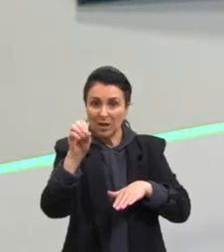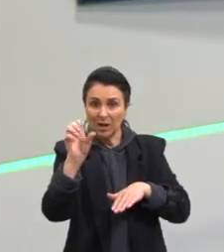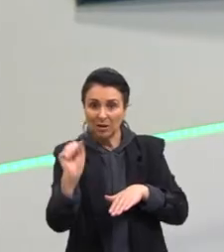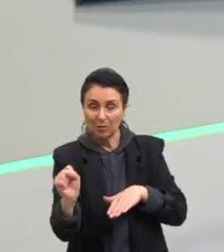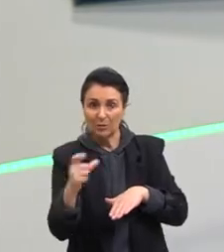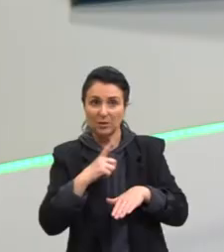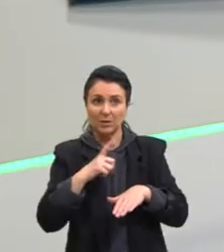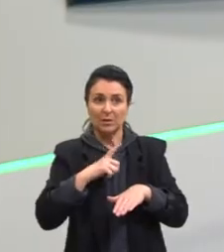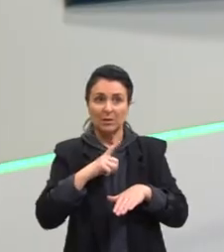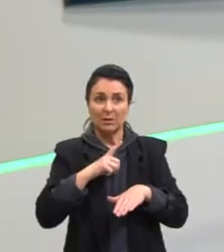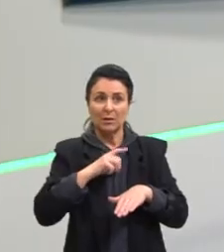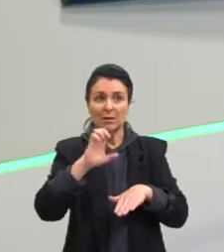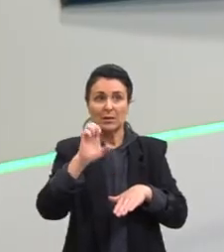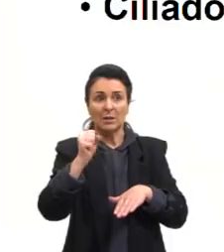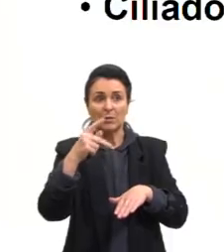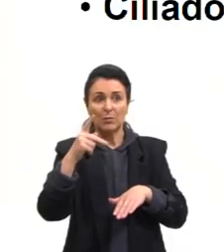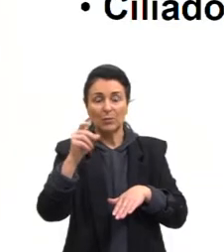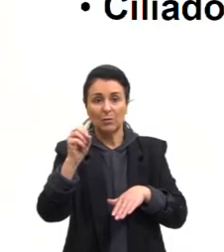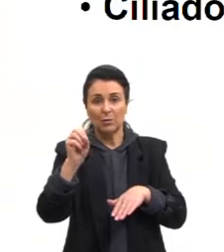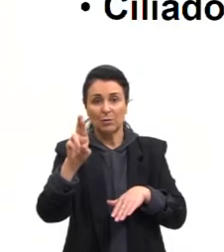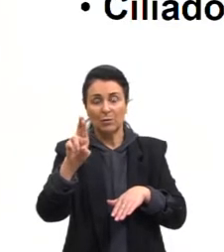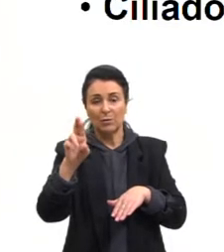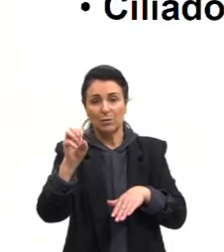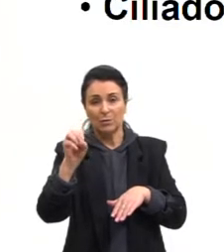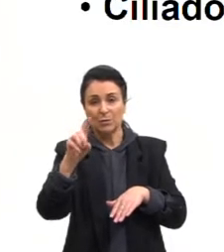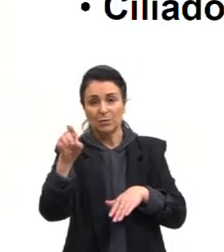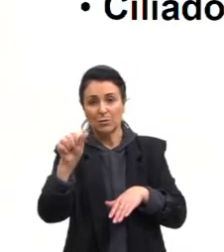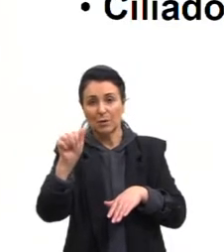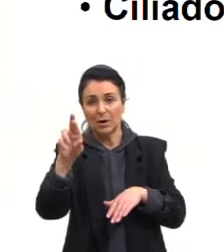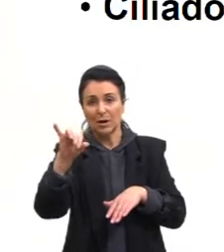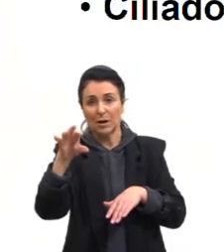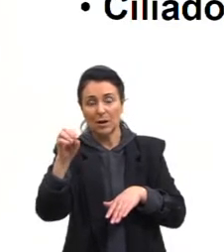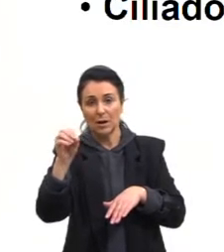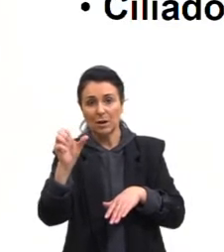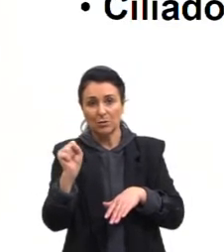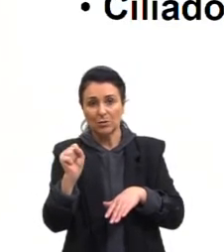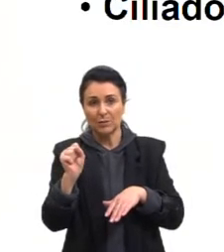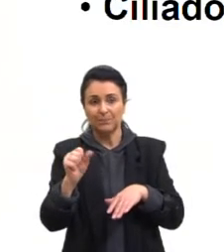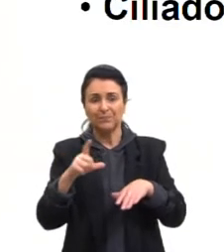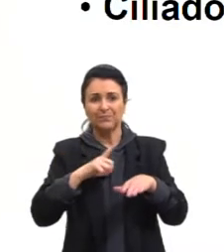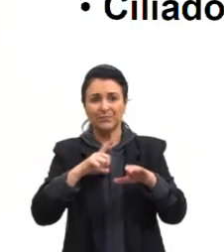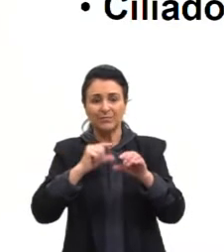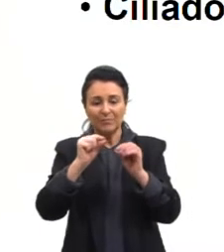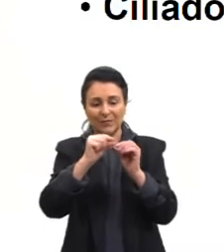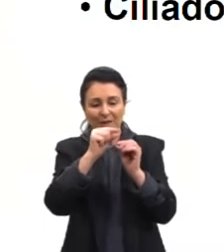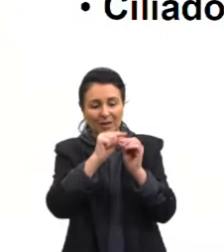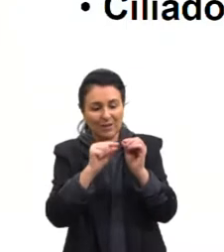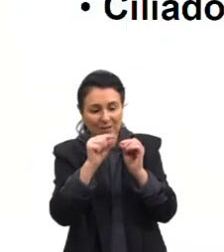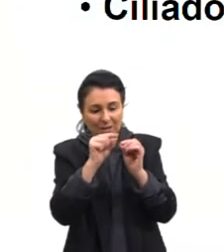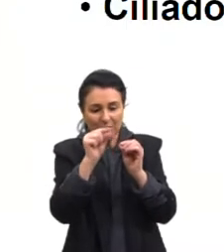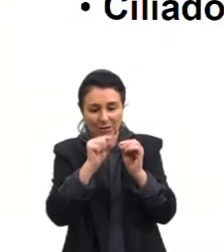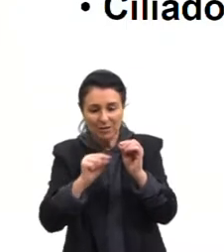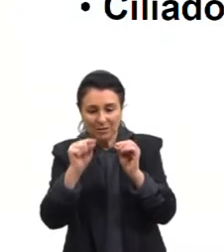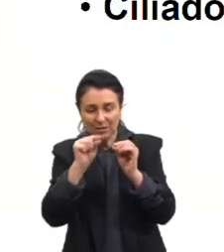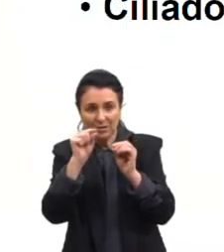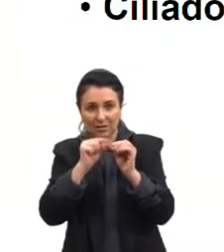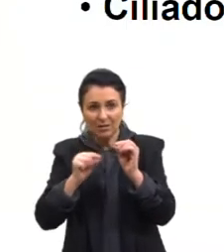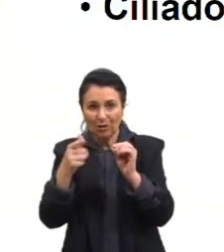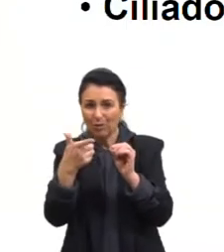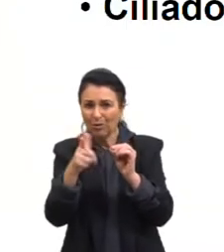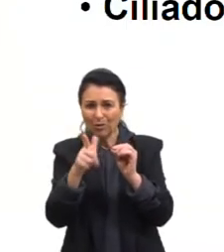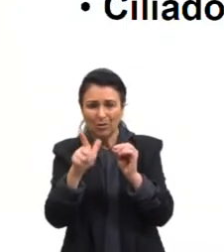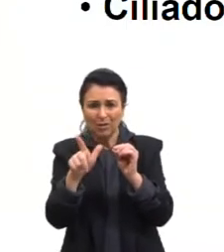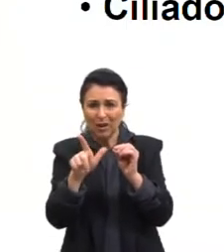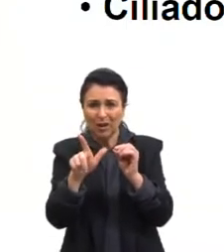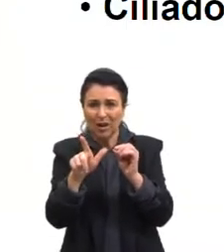temos os esporosuários, que eles são como se fossem esporos. Só umas estruturas redondinhas, arredondadas, né? Eles não possuem